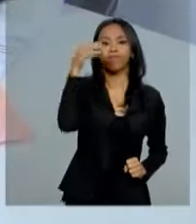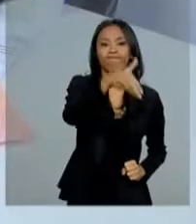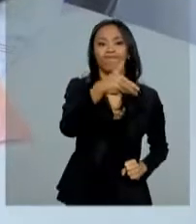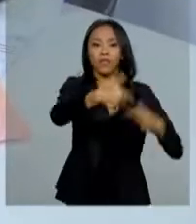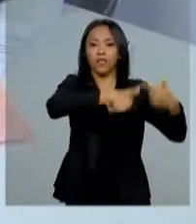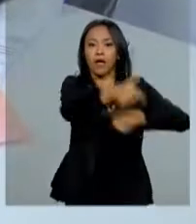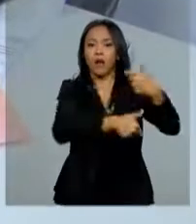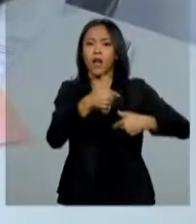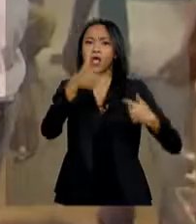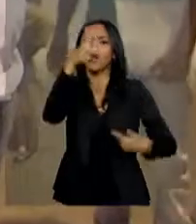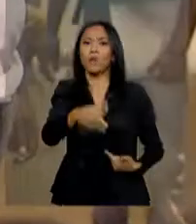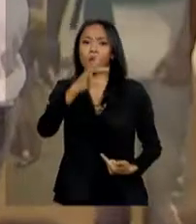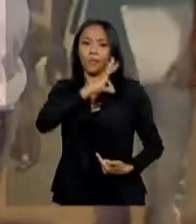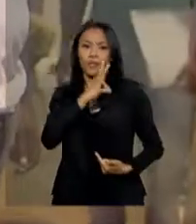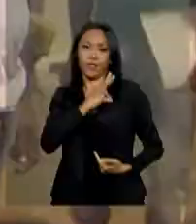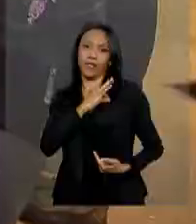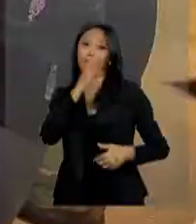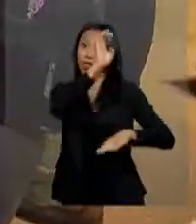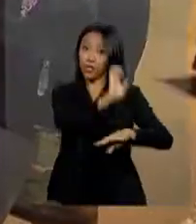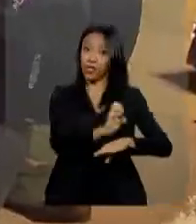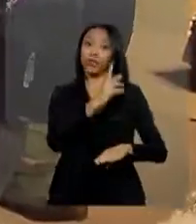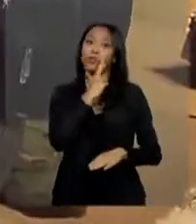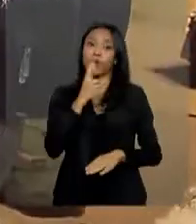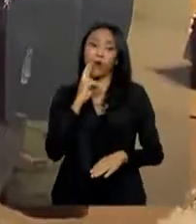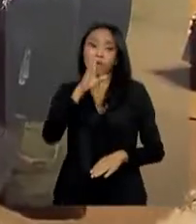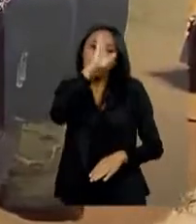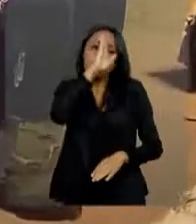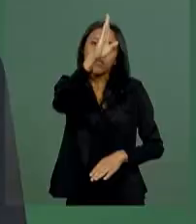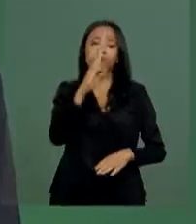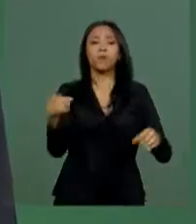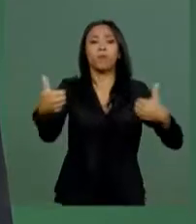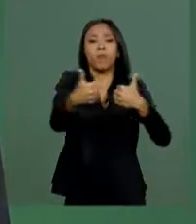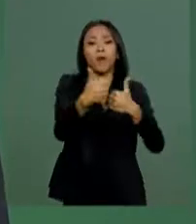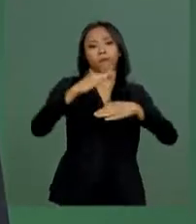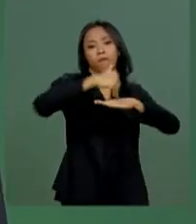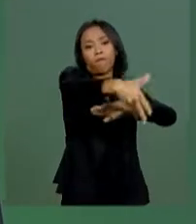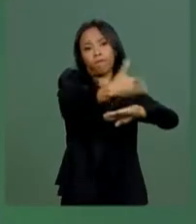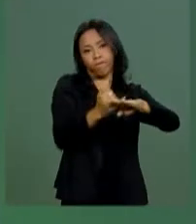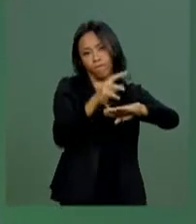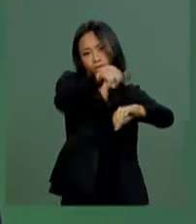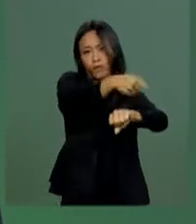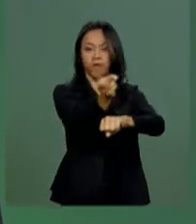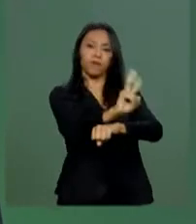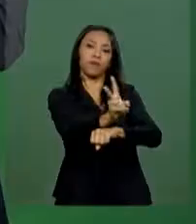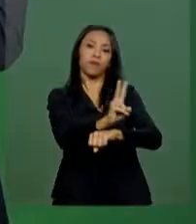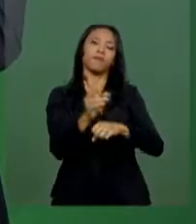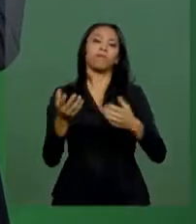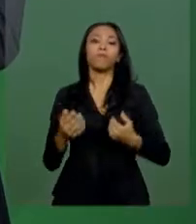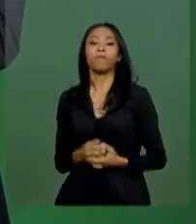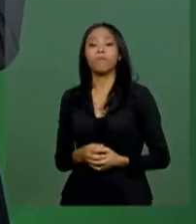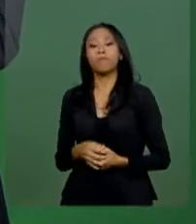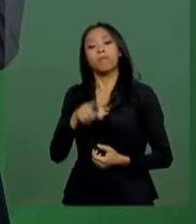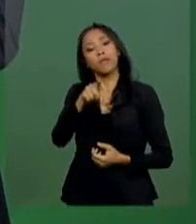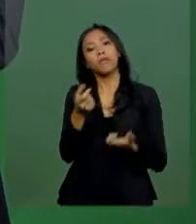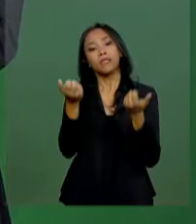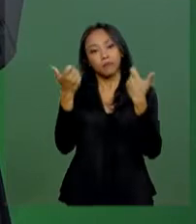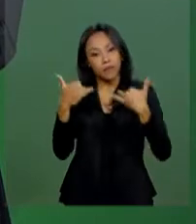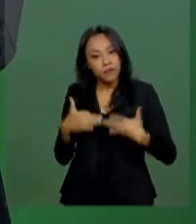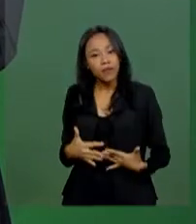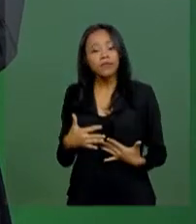polícia no estado de Roraima, principalmente na faixa de fronteira. É uma medida episódica. Então, havendo